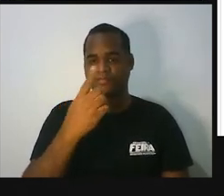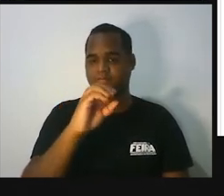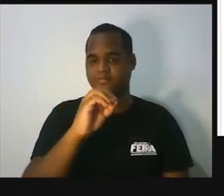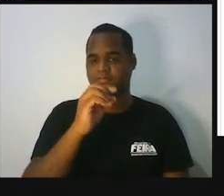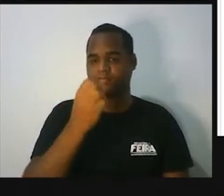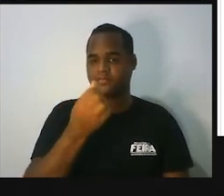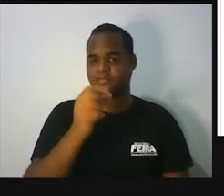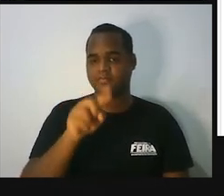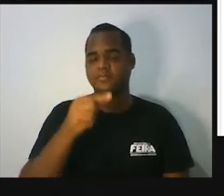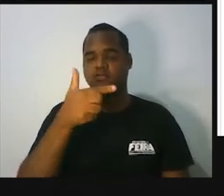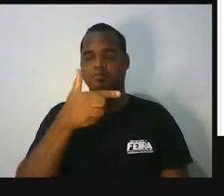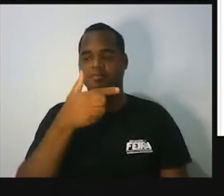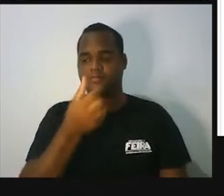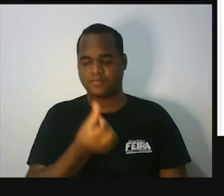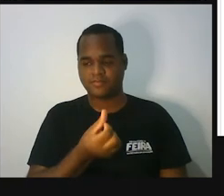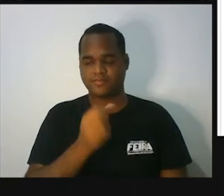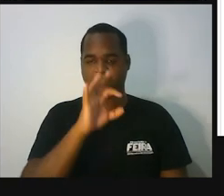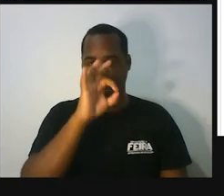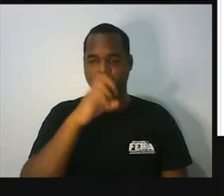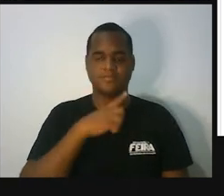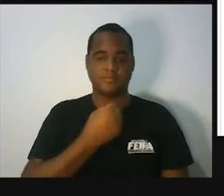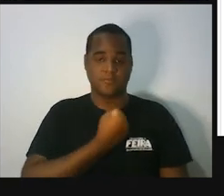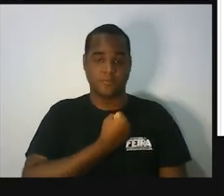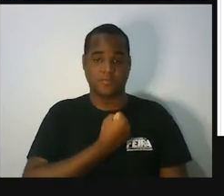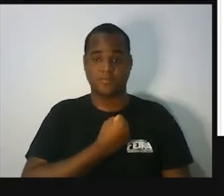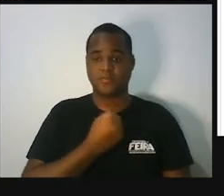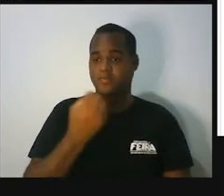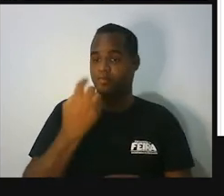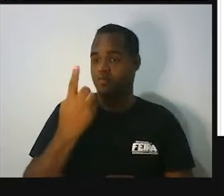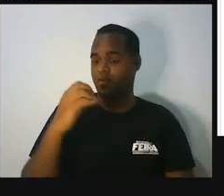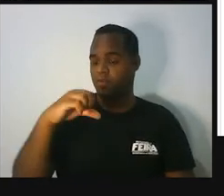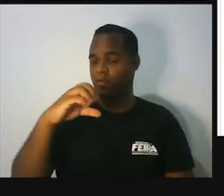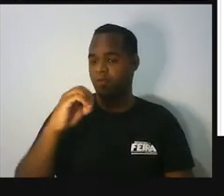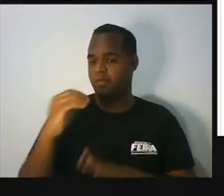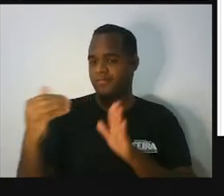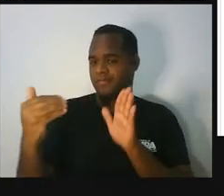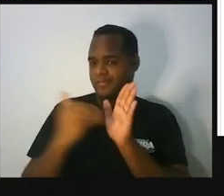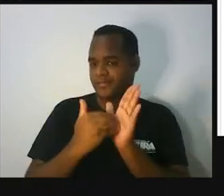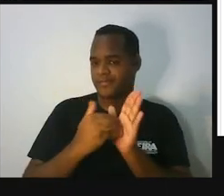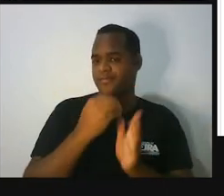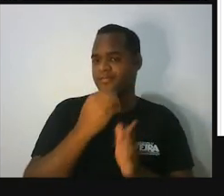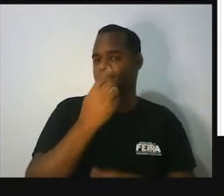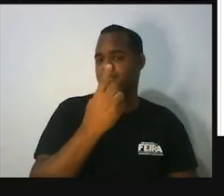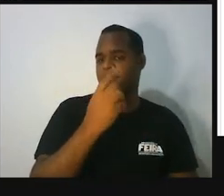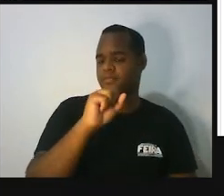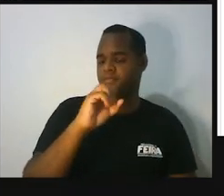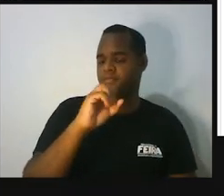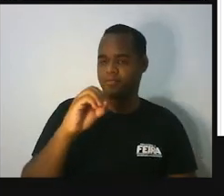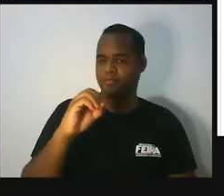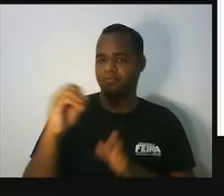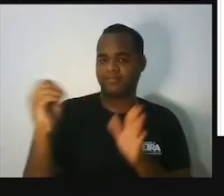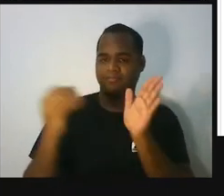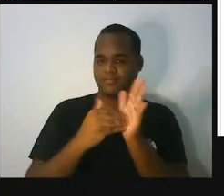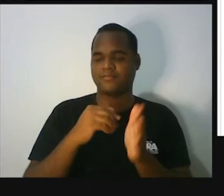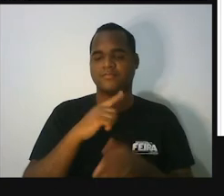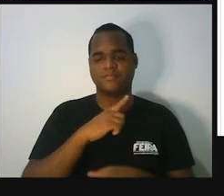,26 graus. É um número que está entre 90 graus e 180 graus.